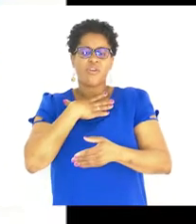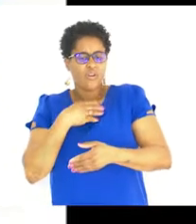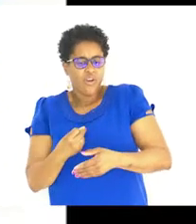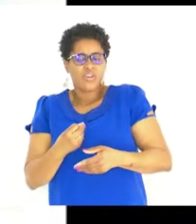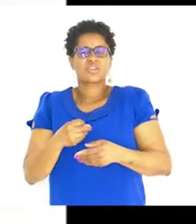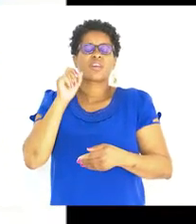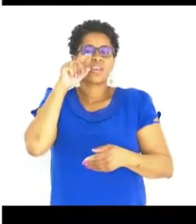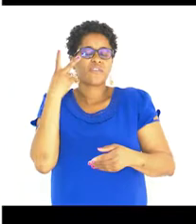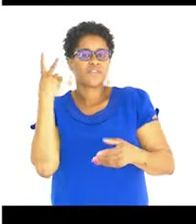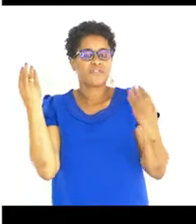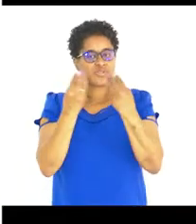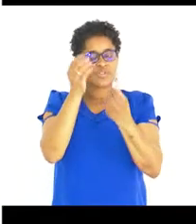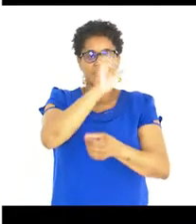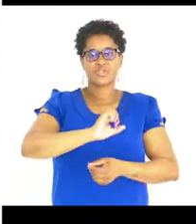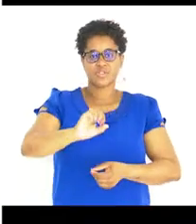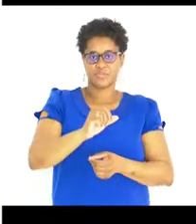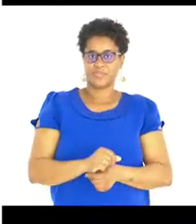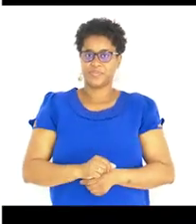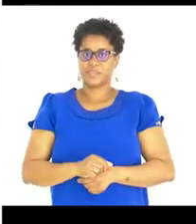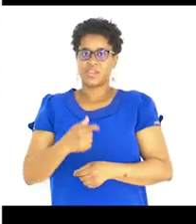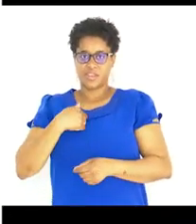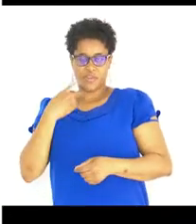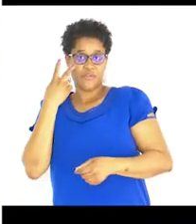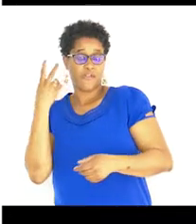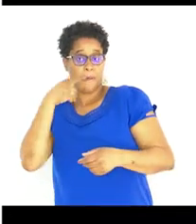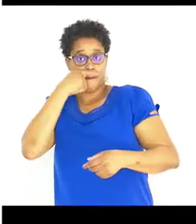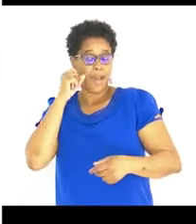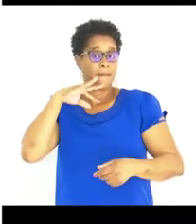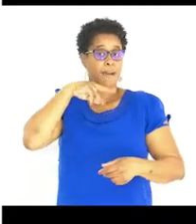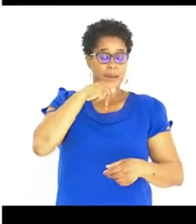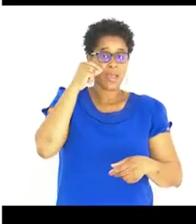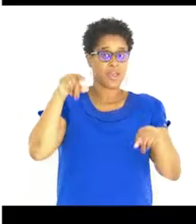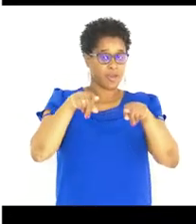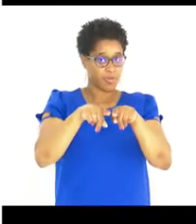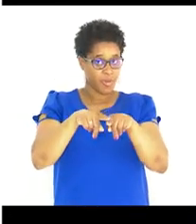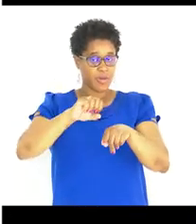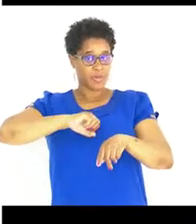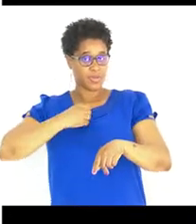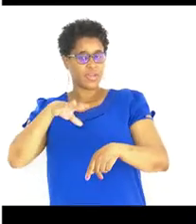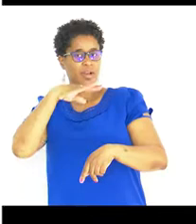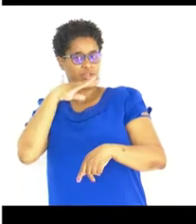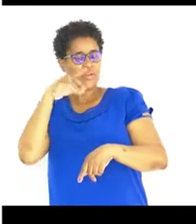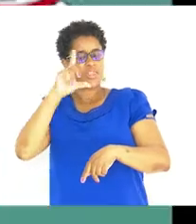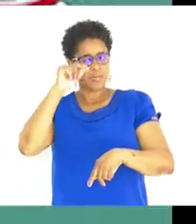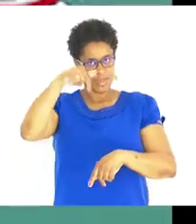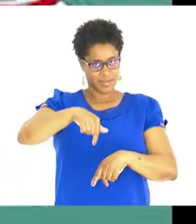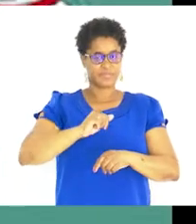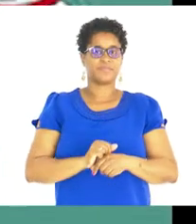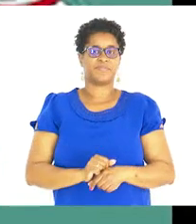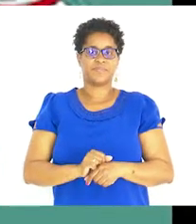gosta Quem olha por você Moro com meu pai, minha mãe e três irmãos Meu cachorro mora aqui também